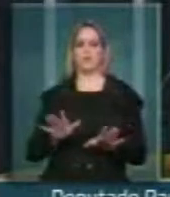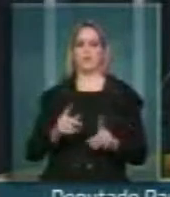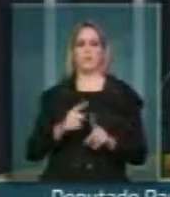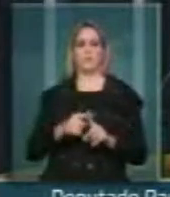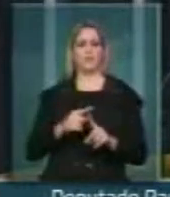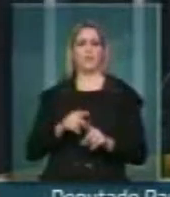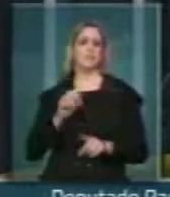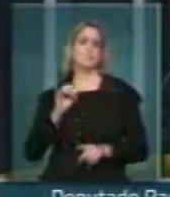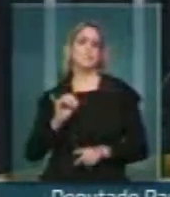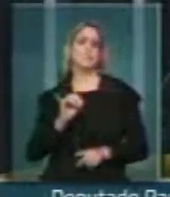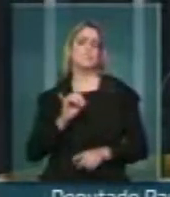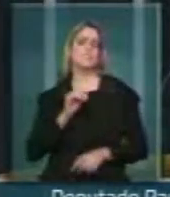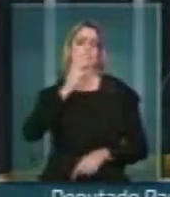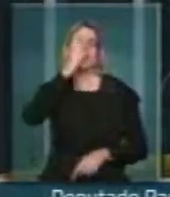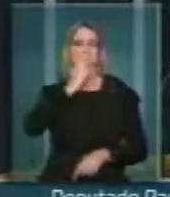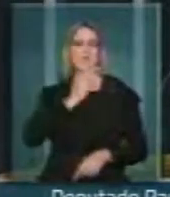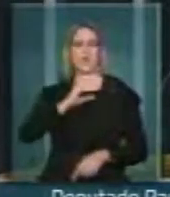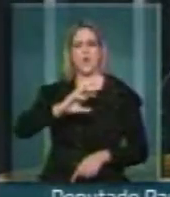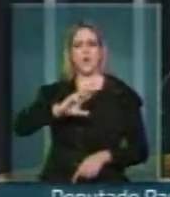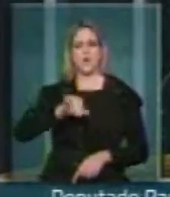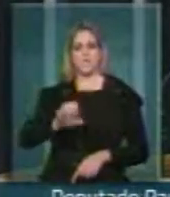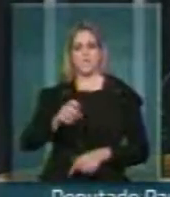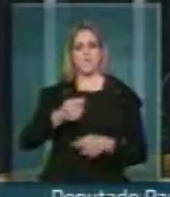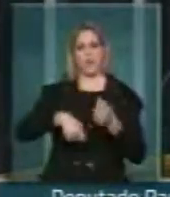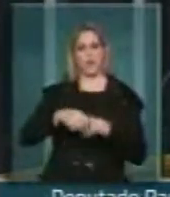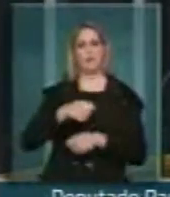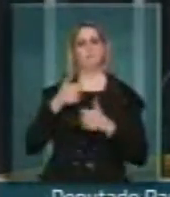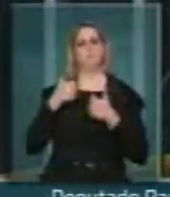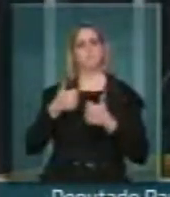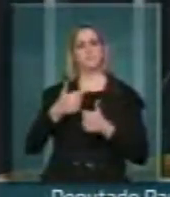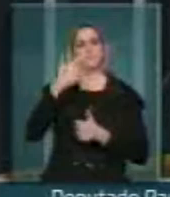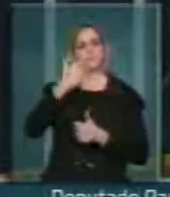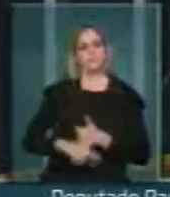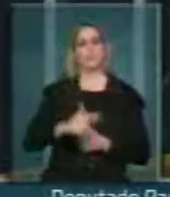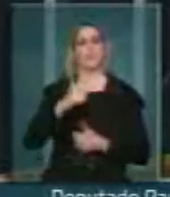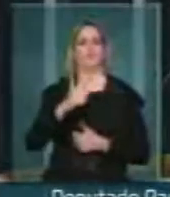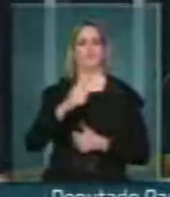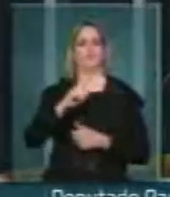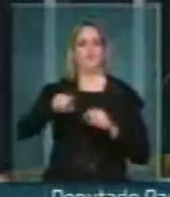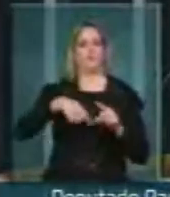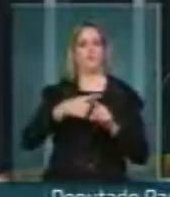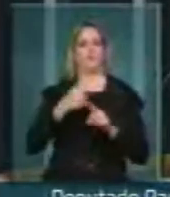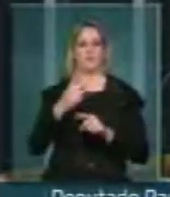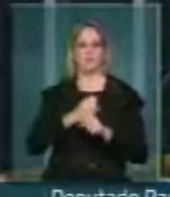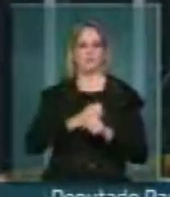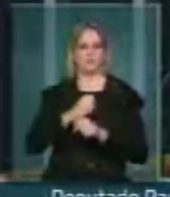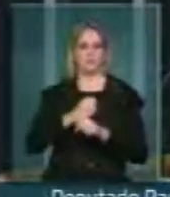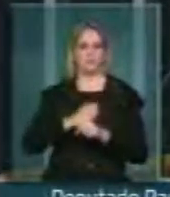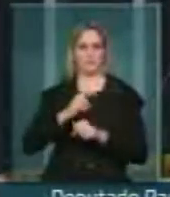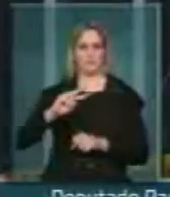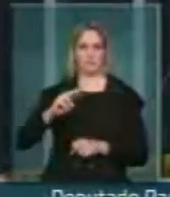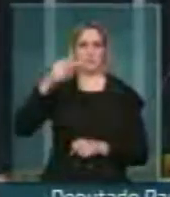caso de grave crise econômica, que fosse ela postergada, ampliada para